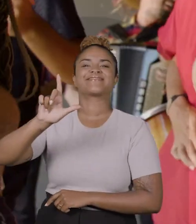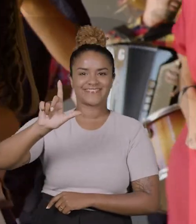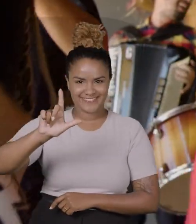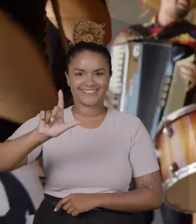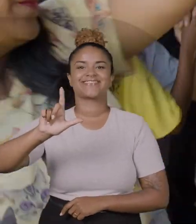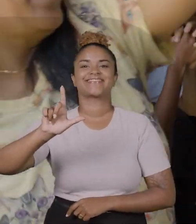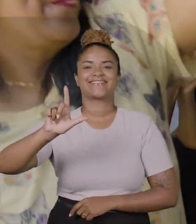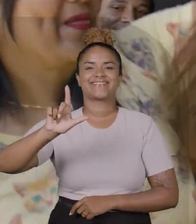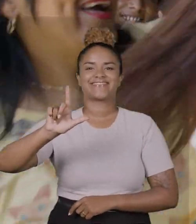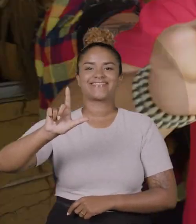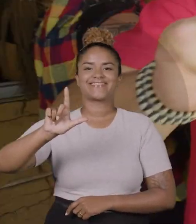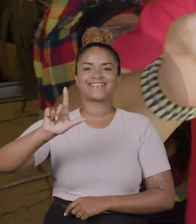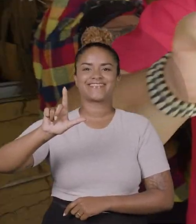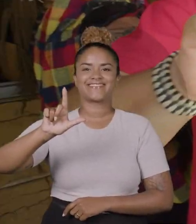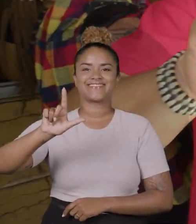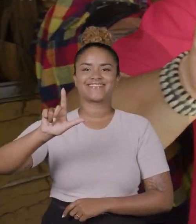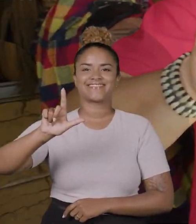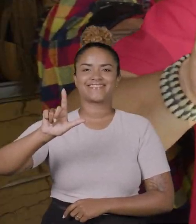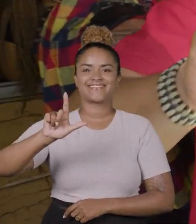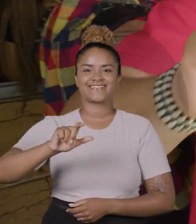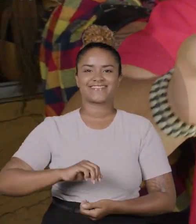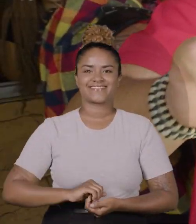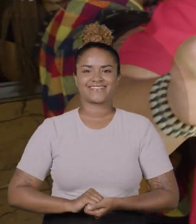Vira, vira, voto, vira, vira, vira, vira.